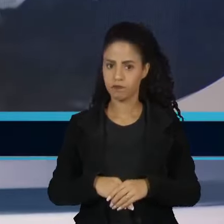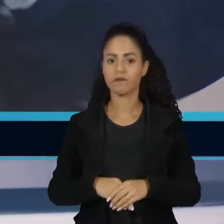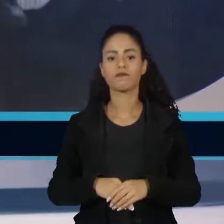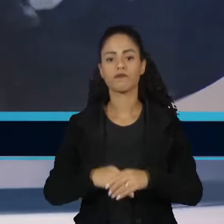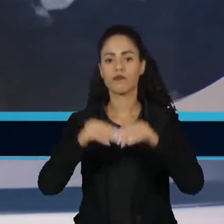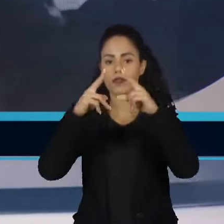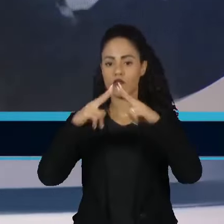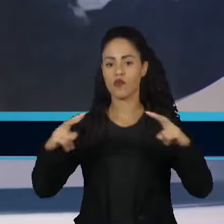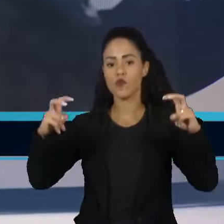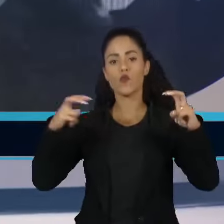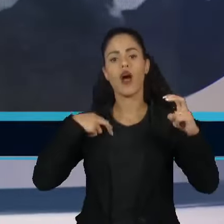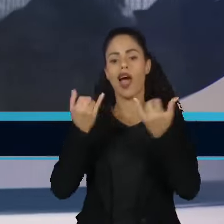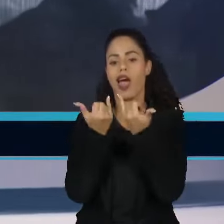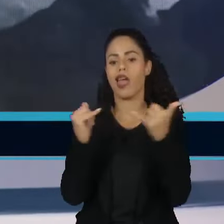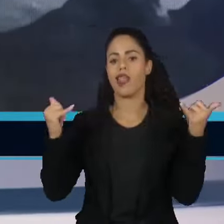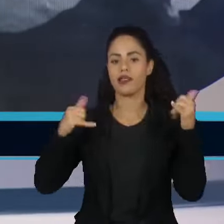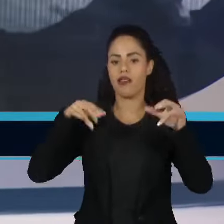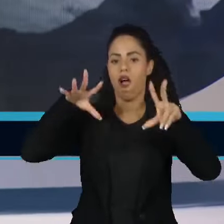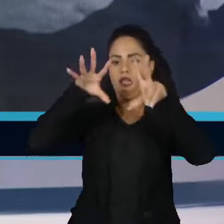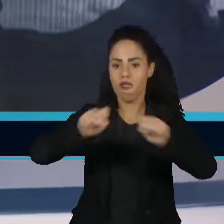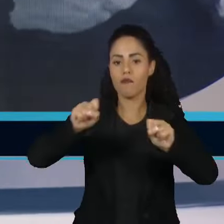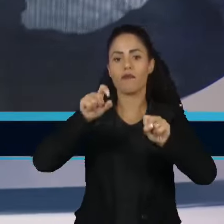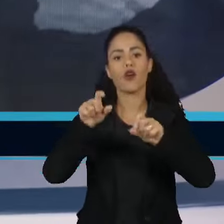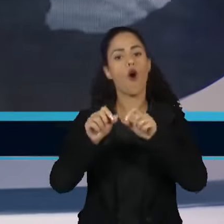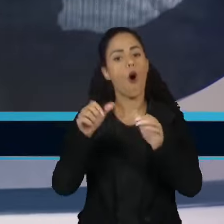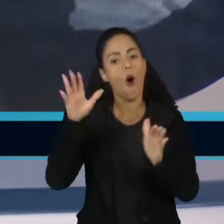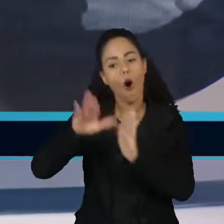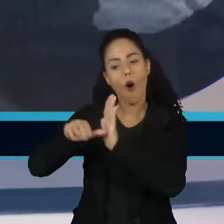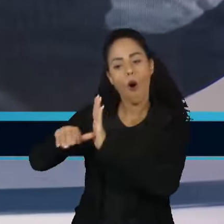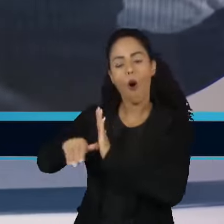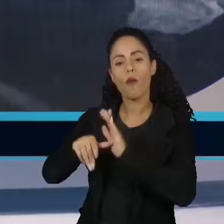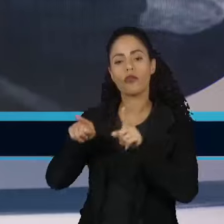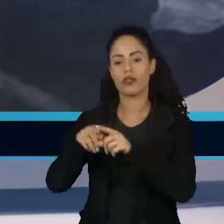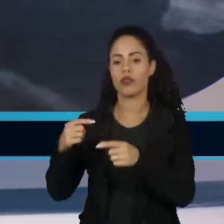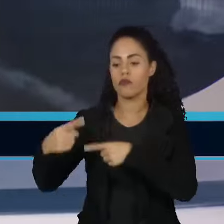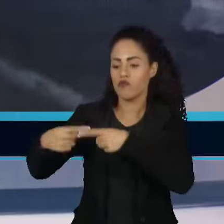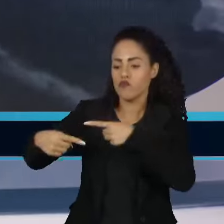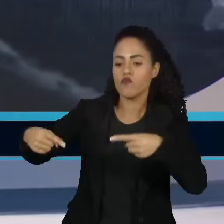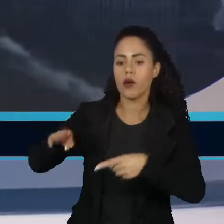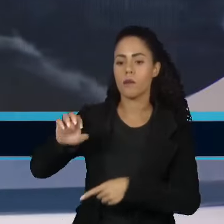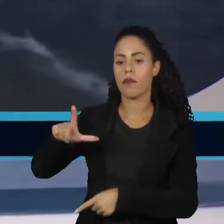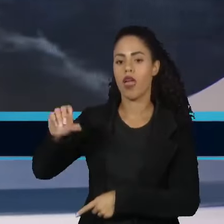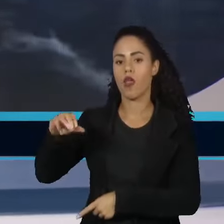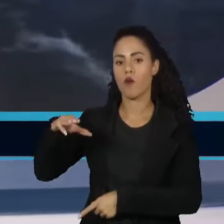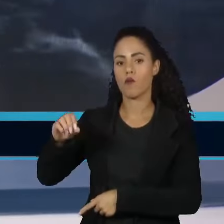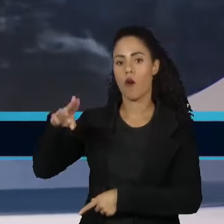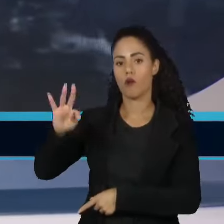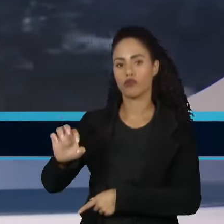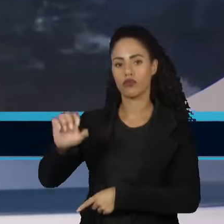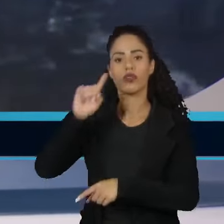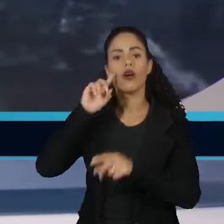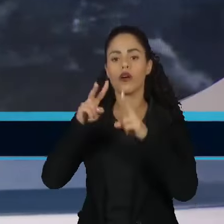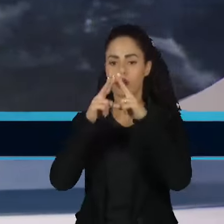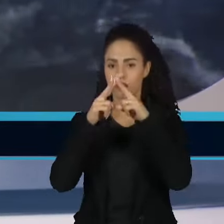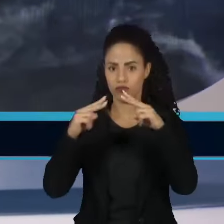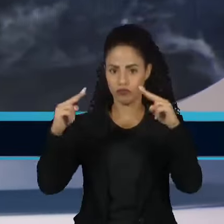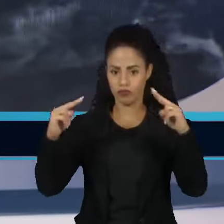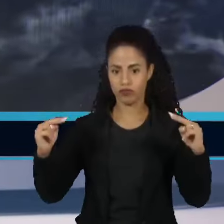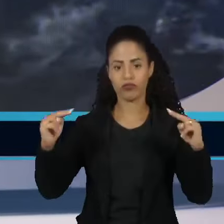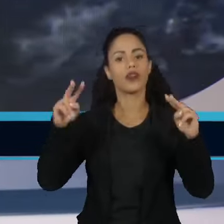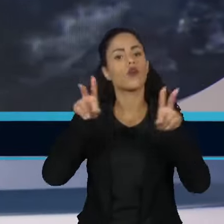ano passado bateu recorde e ultrapassou toda a energia gerada pela hidrelétrica Belo Monte. Os chamados gatos de energia